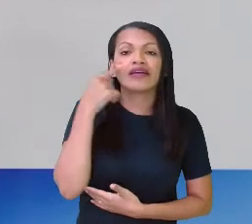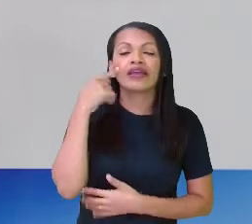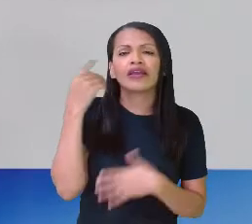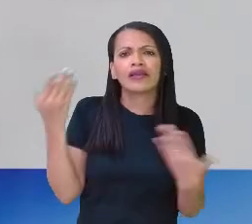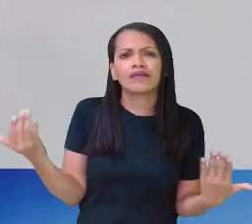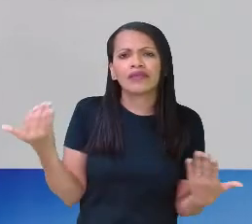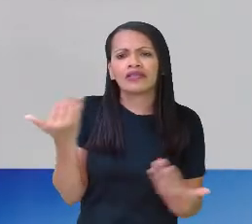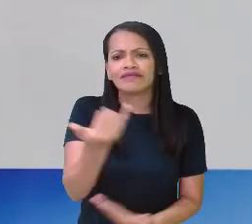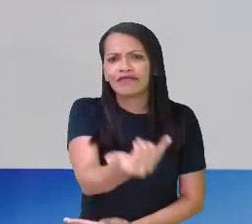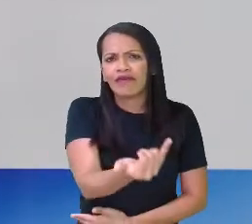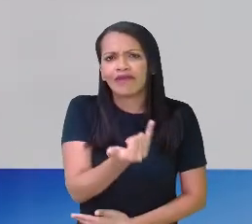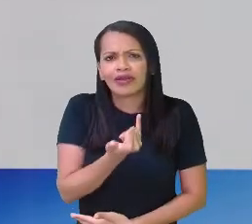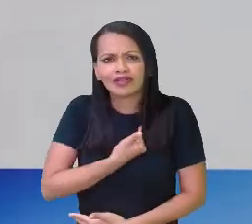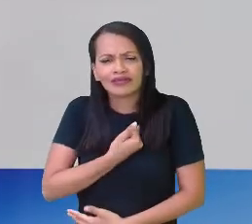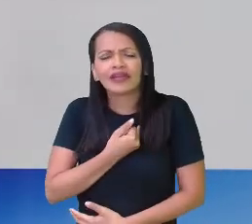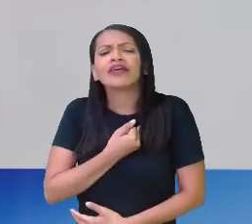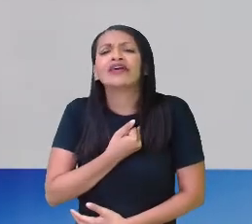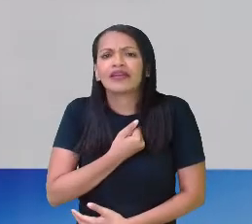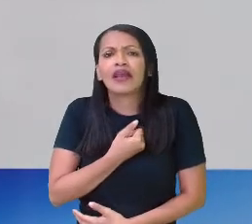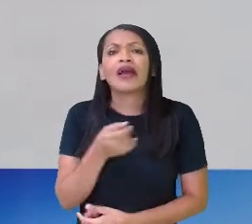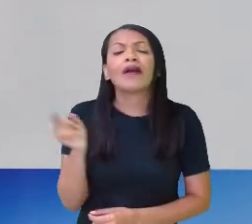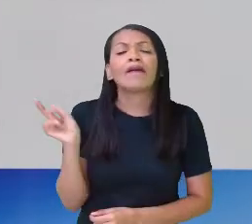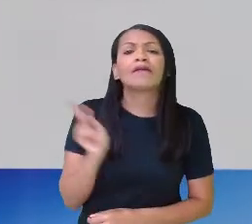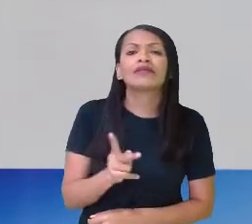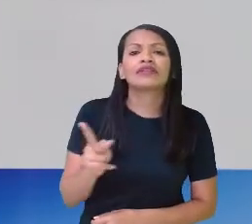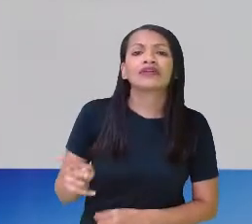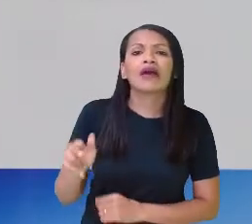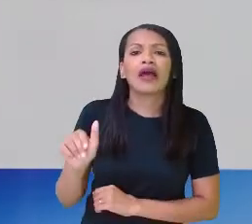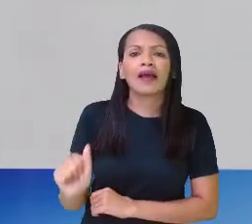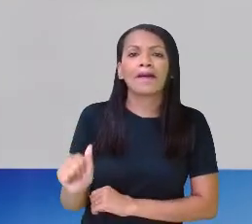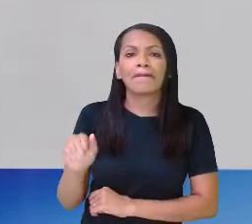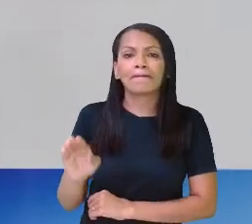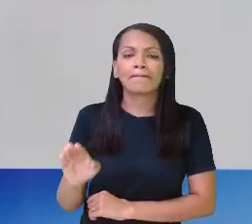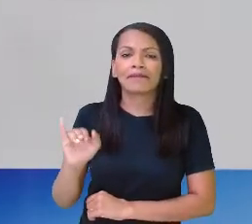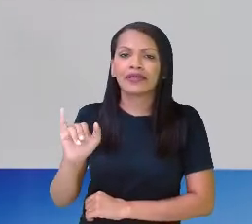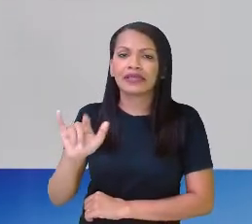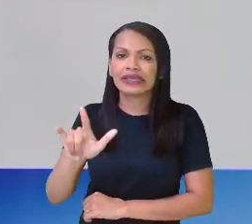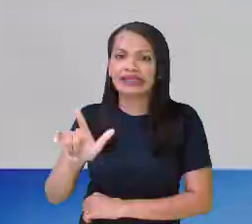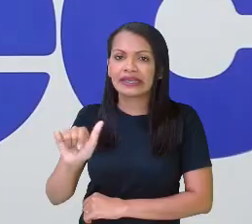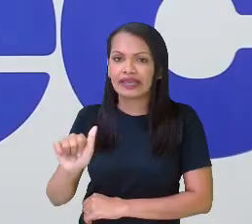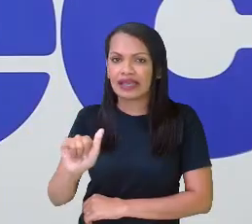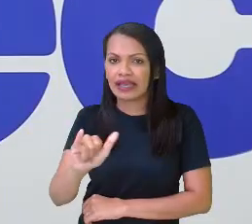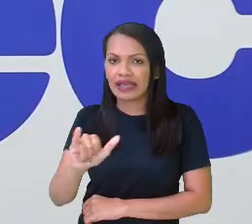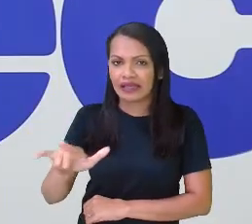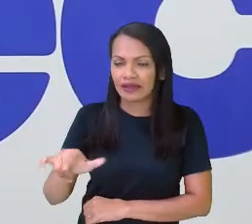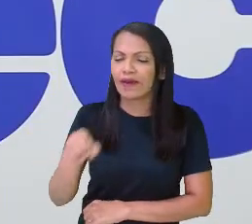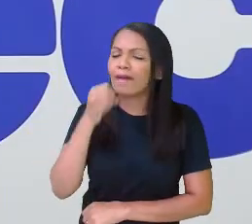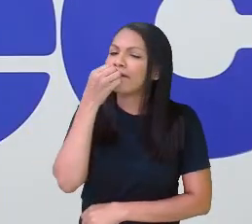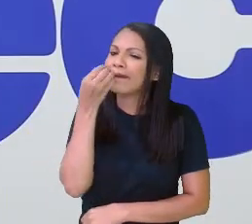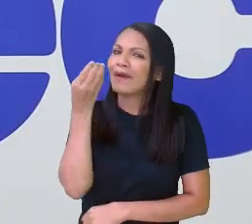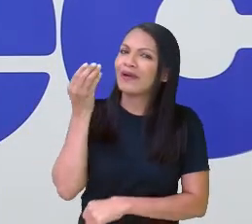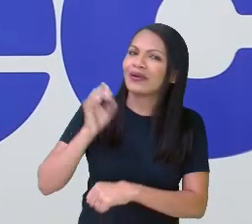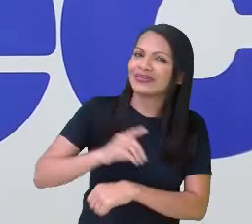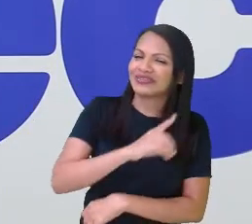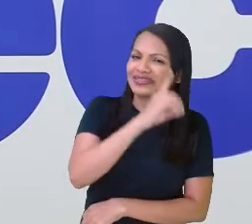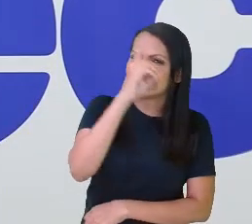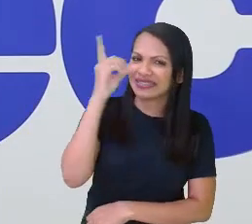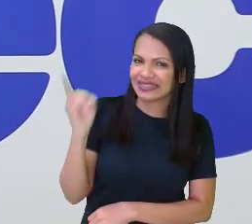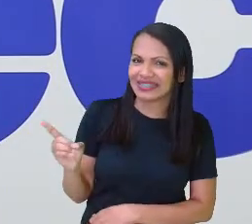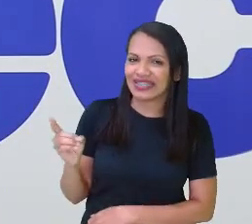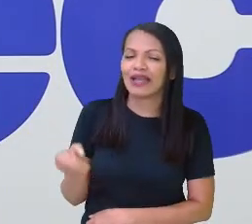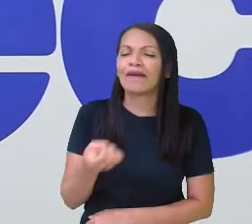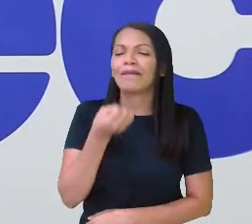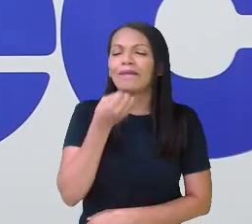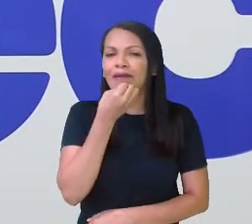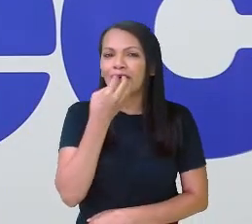informações para mim é a professora Abigail Viana. E aí, professora, tudo certo? Bom dia, professora. Bom dia, turminha.